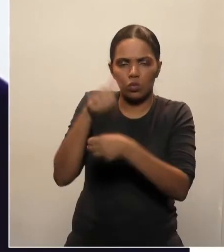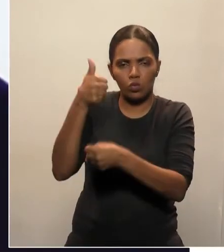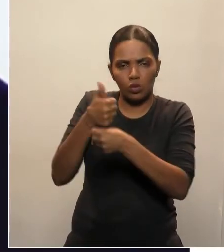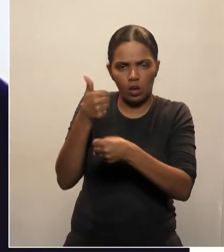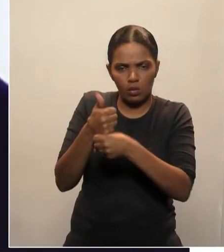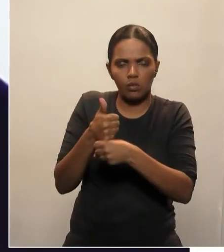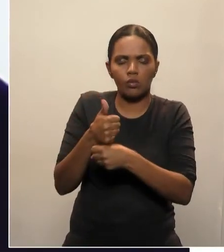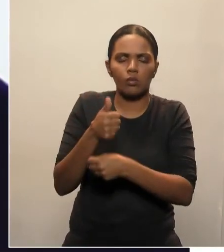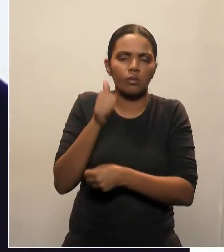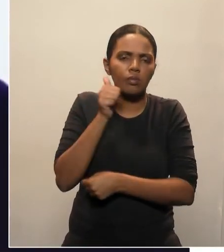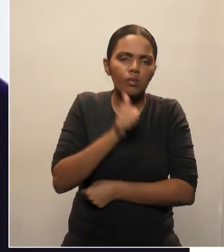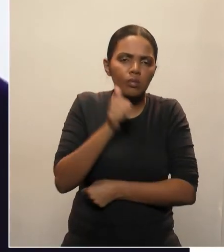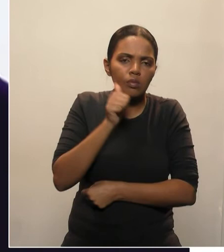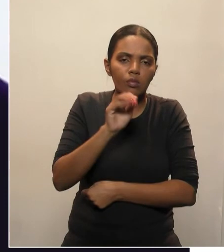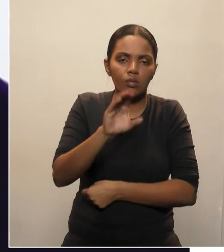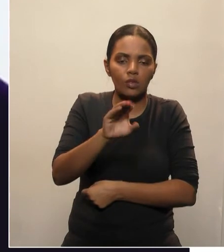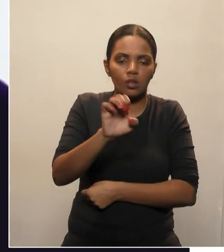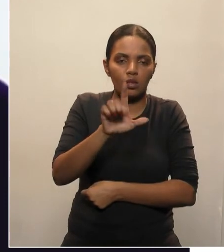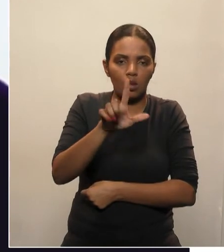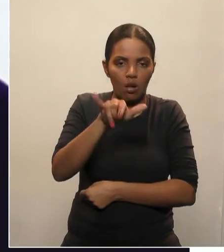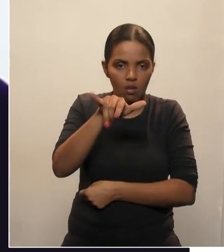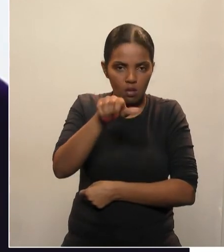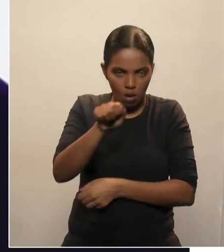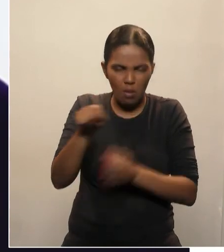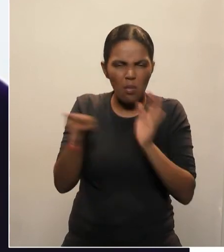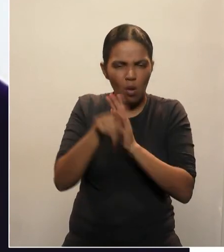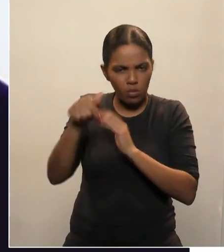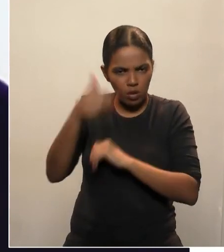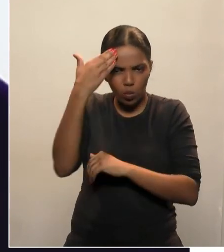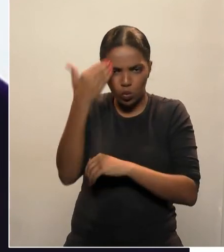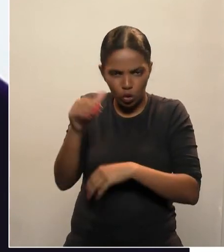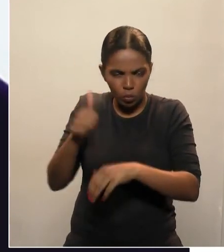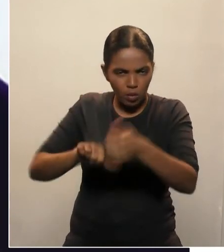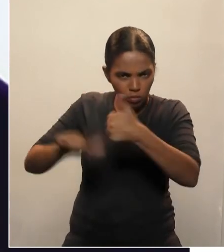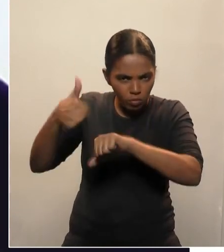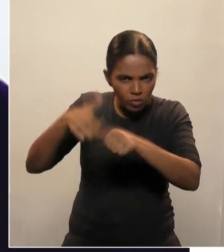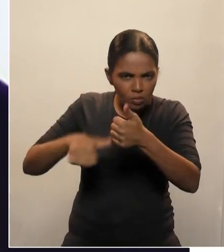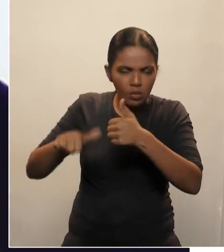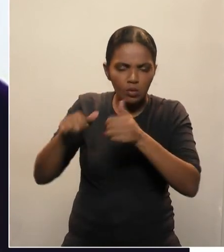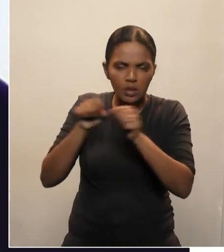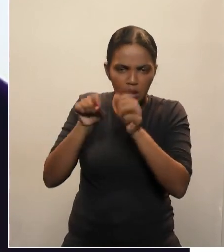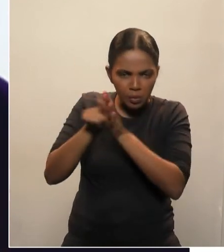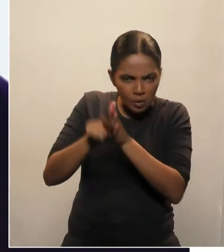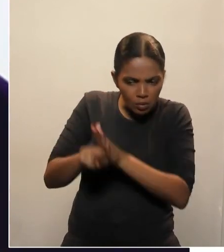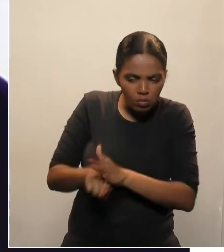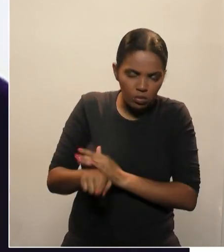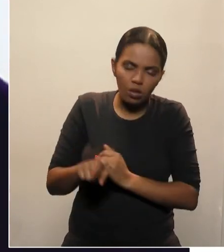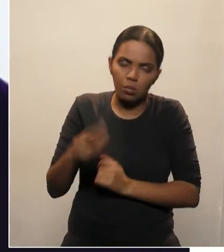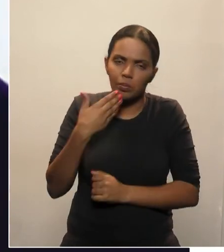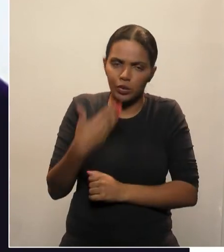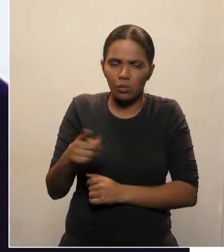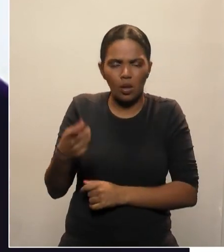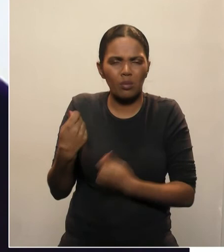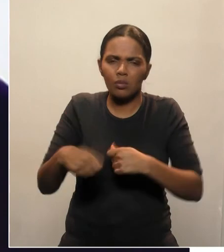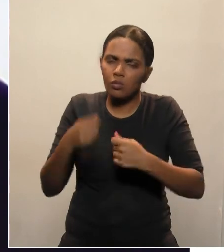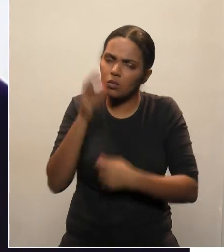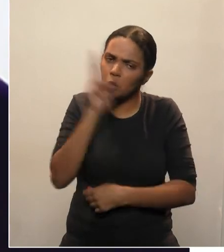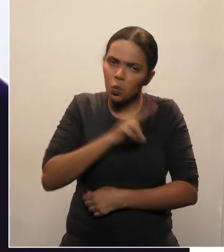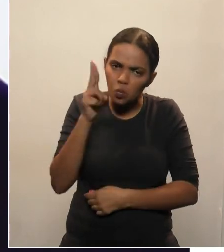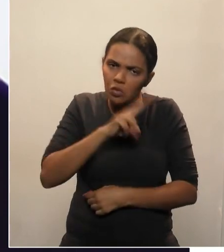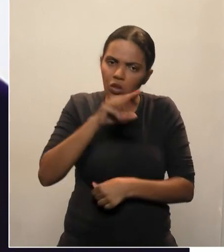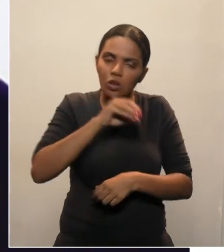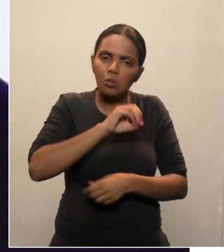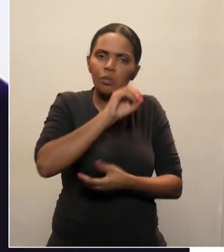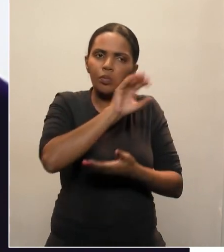que haja agilidade nisso, porque isso pode ajudar enormemente o diagnóstico dos casos e pode ser a diferença entre a vida e a morte, dado